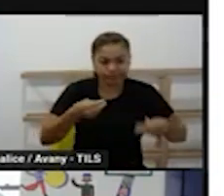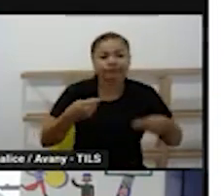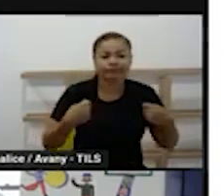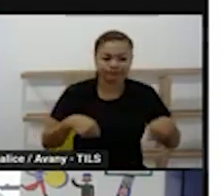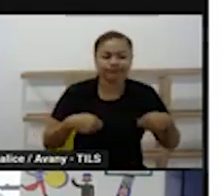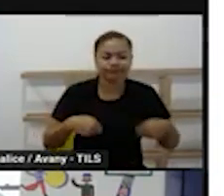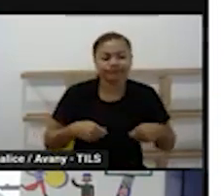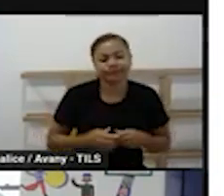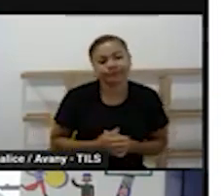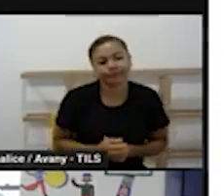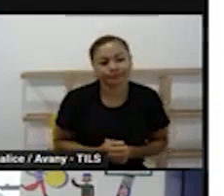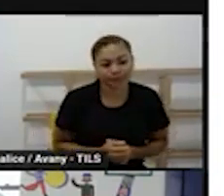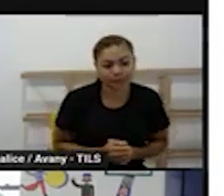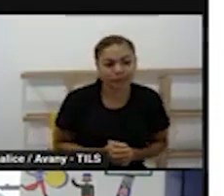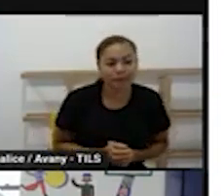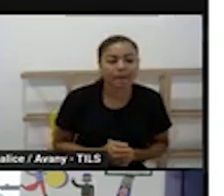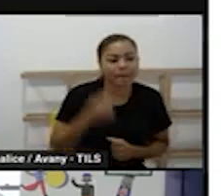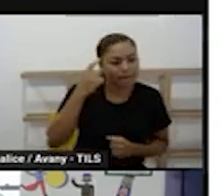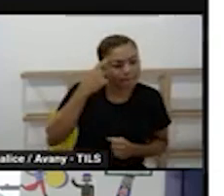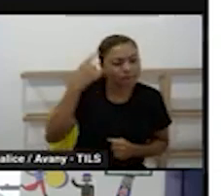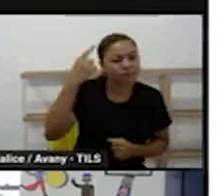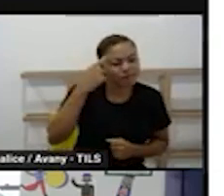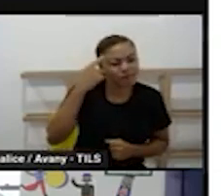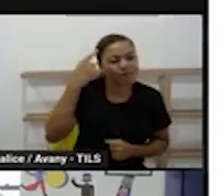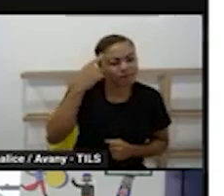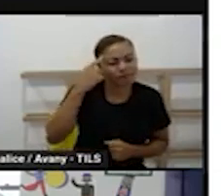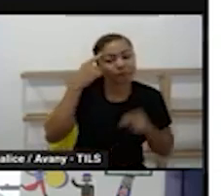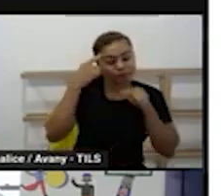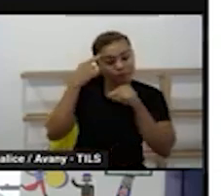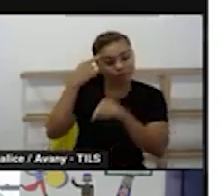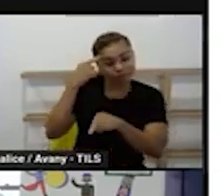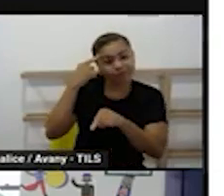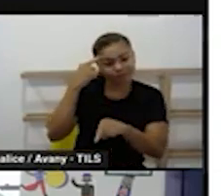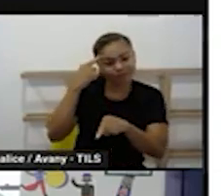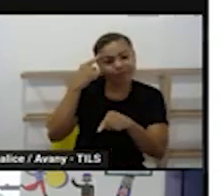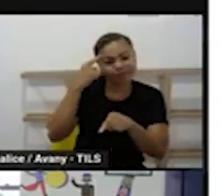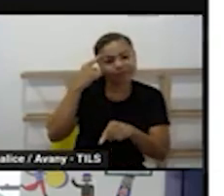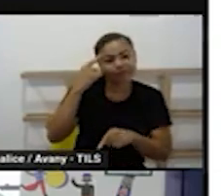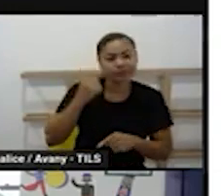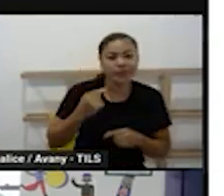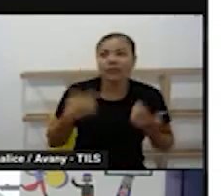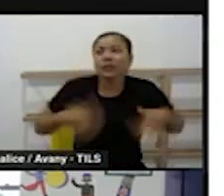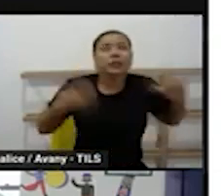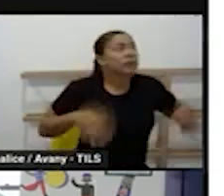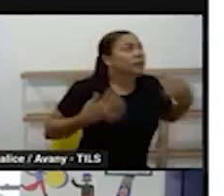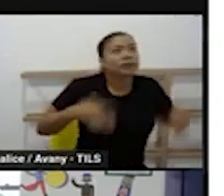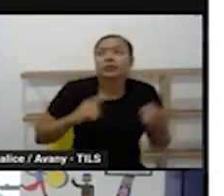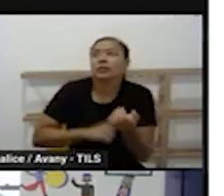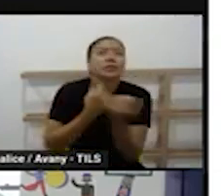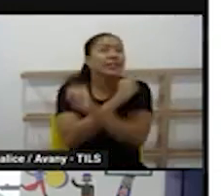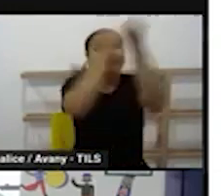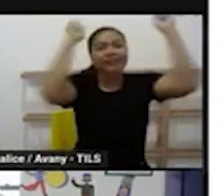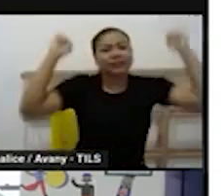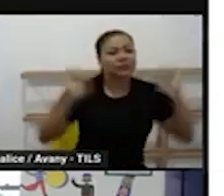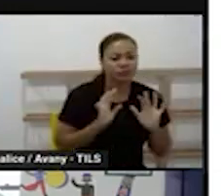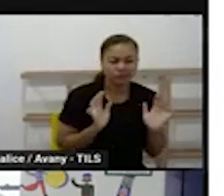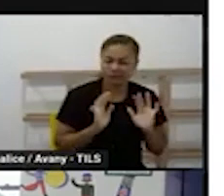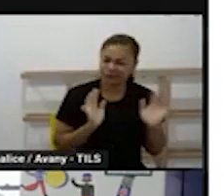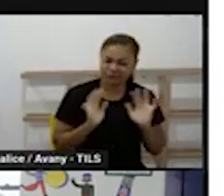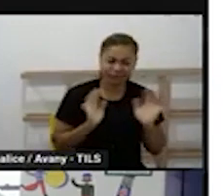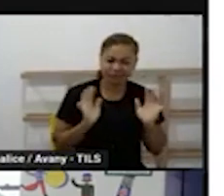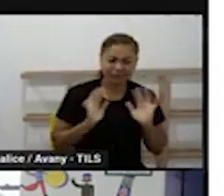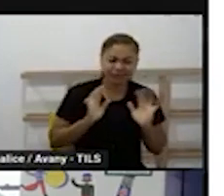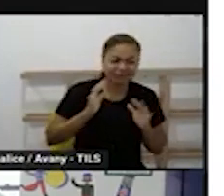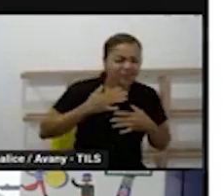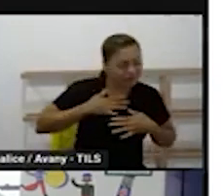que a gente precisa sempre pensar e levar em consideração e não se desesperar quando o planejamento não conseguir ser cumprido naquele dia